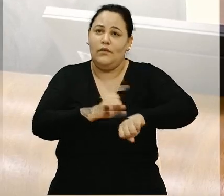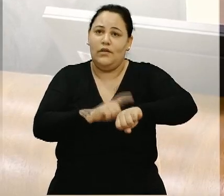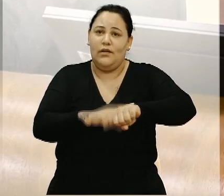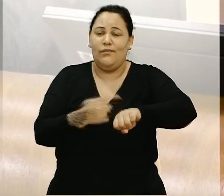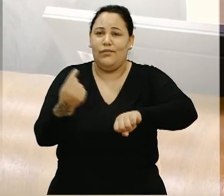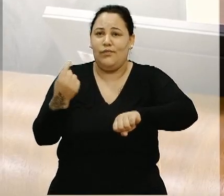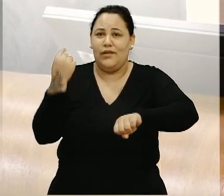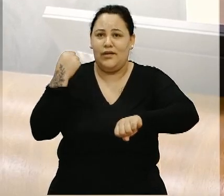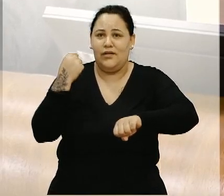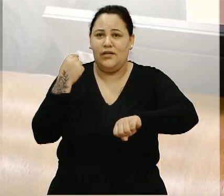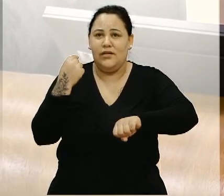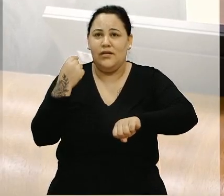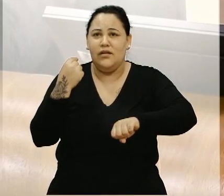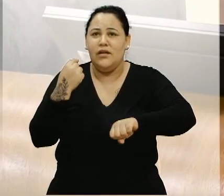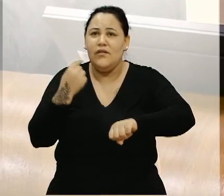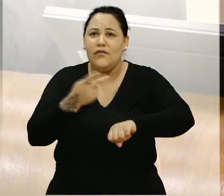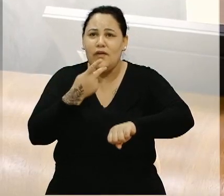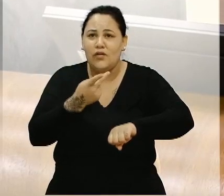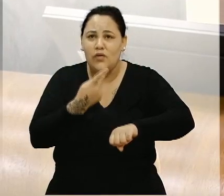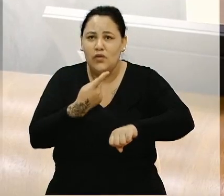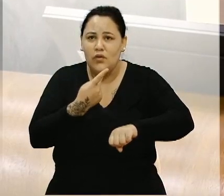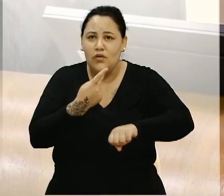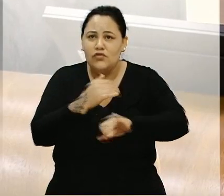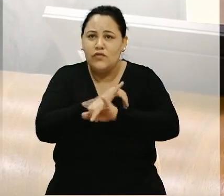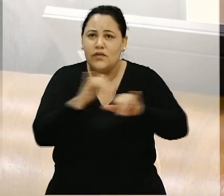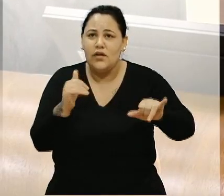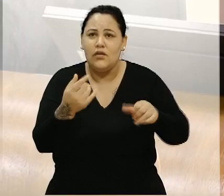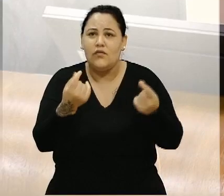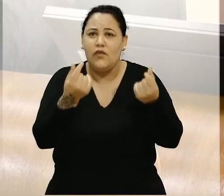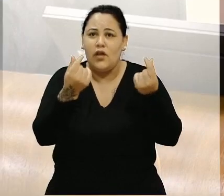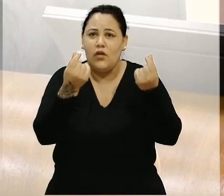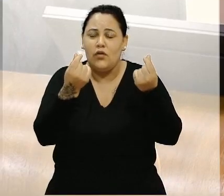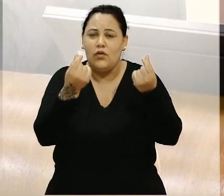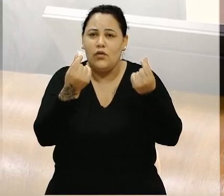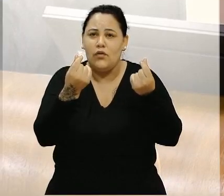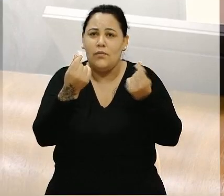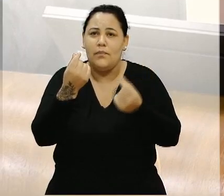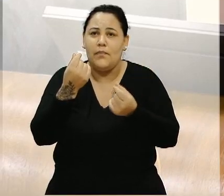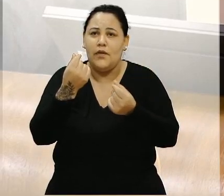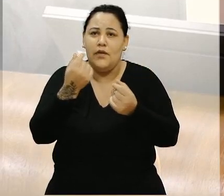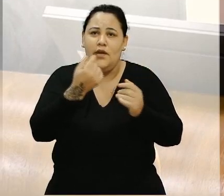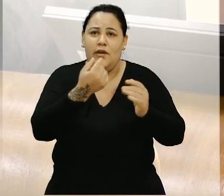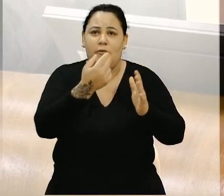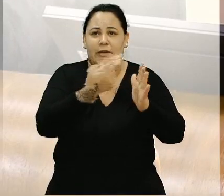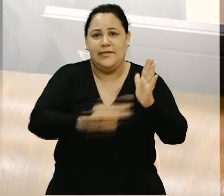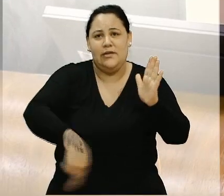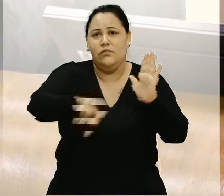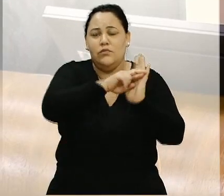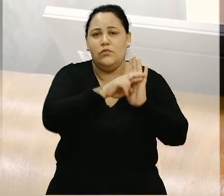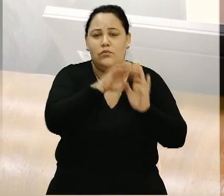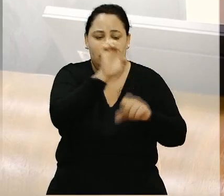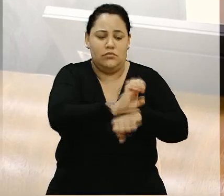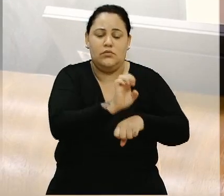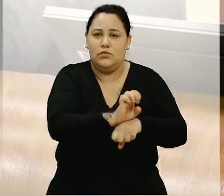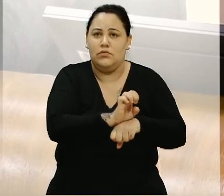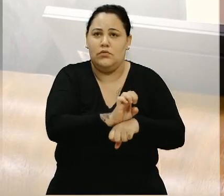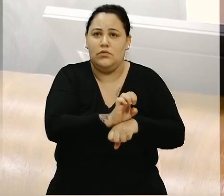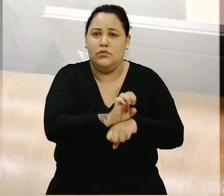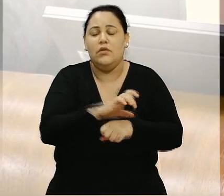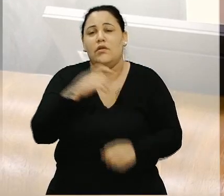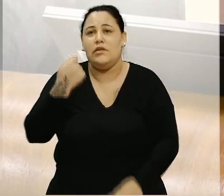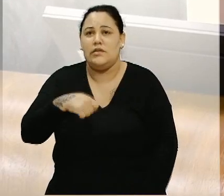com os valores necessários para, iniciais para a reconstrução do Estado. As necessidades